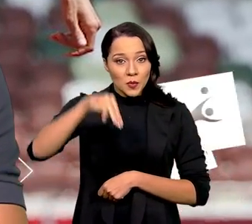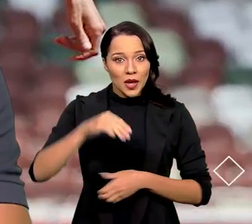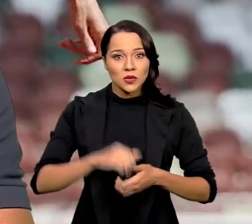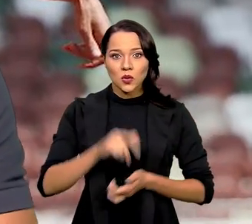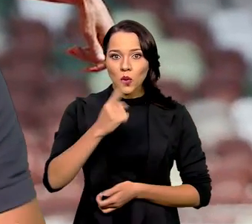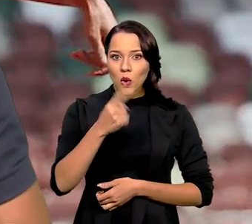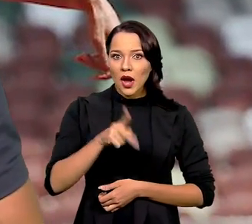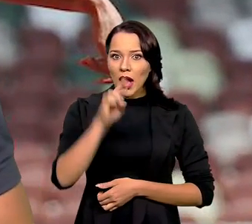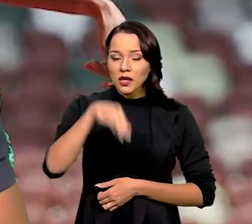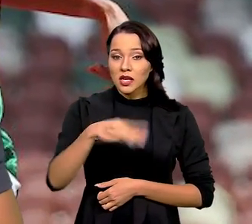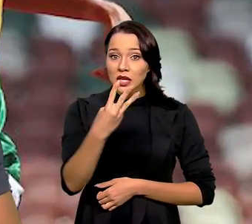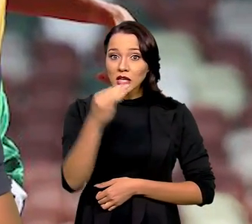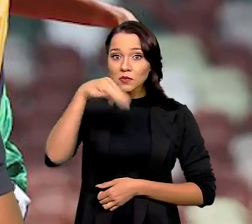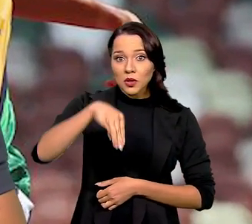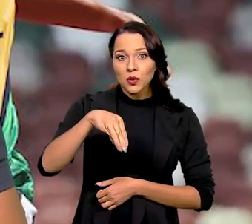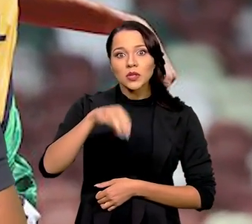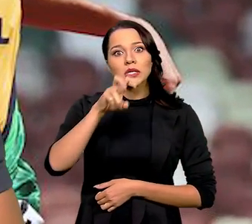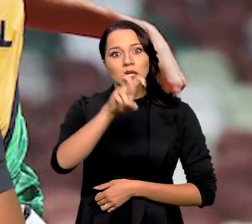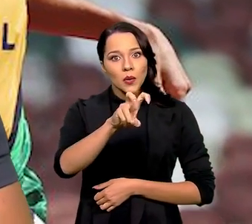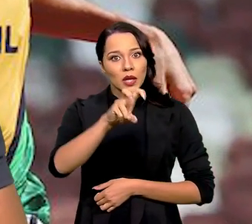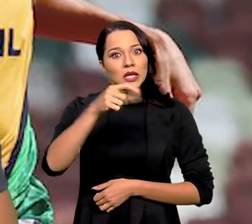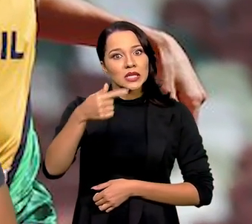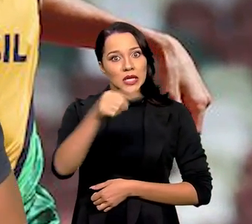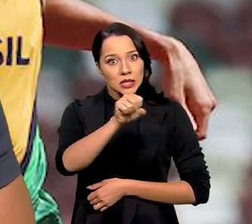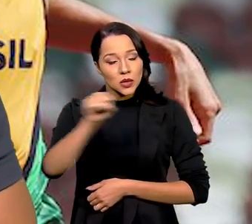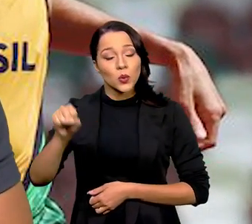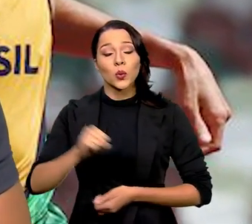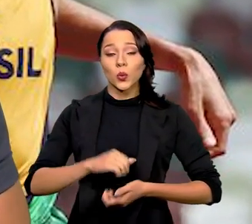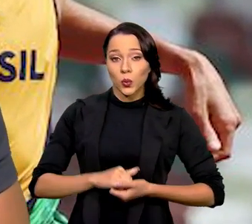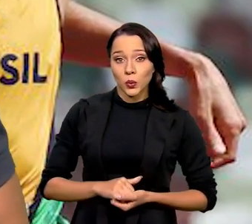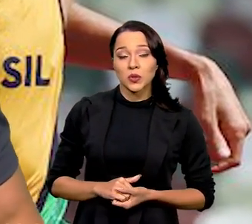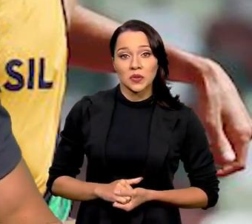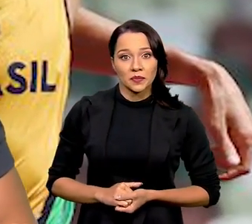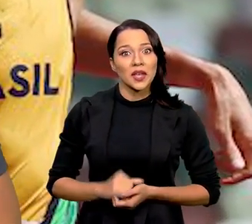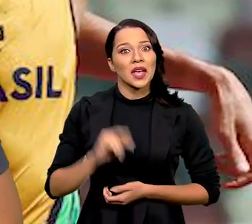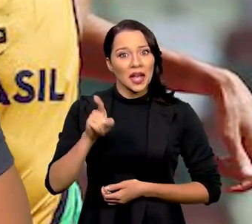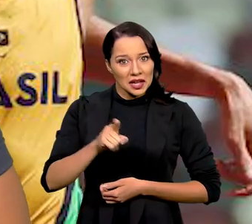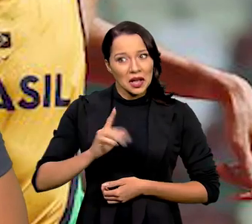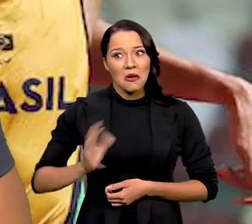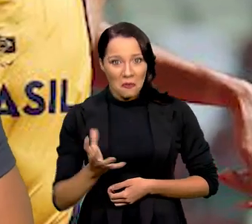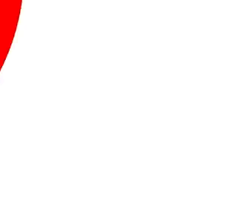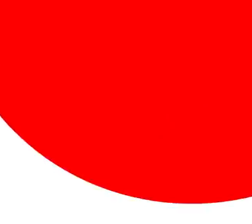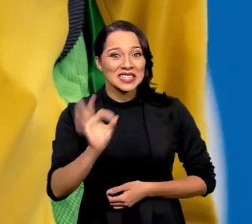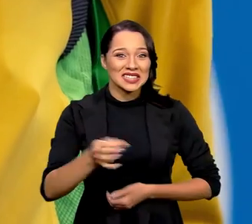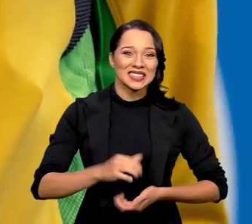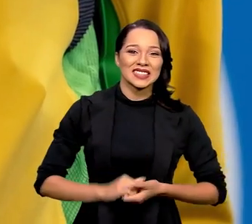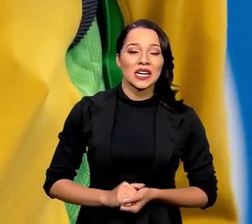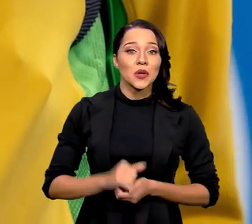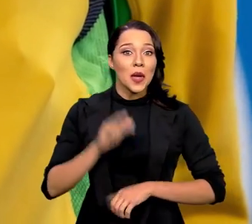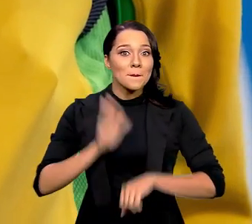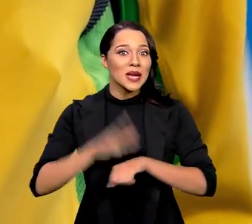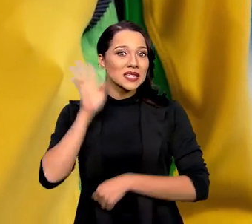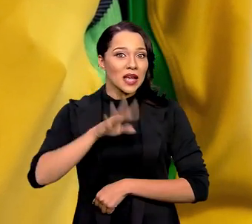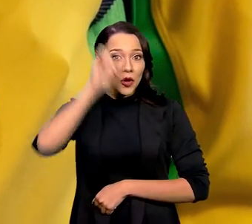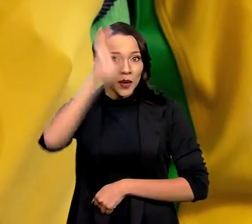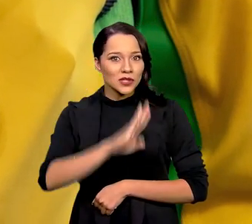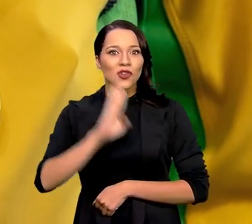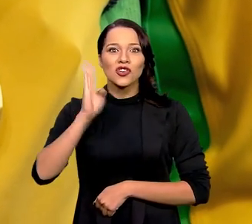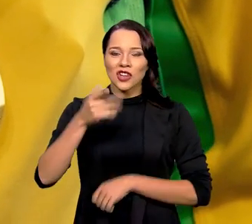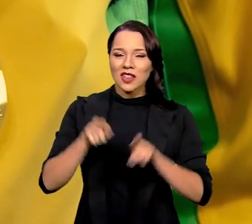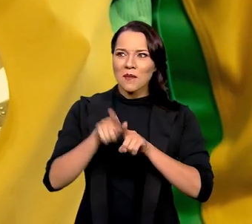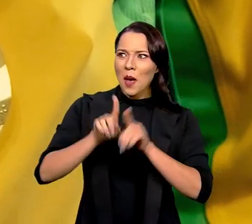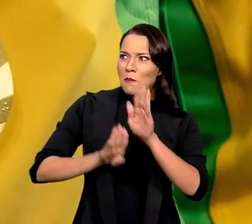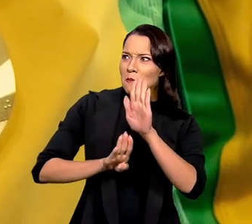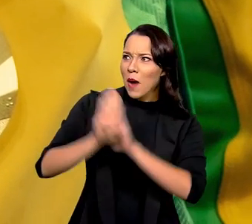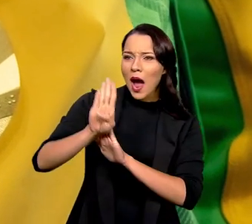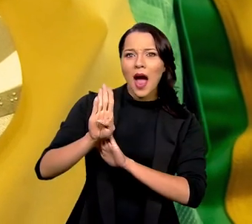,5 em 3 minutos e 57 segundos. Tava com pressa, cara, hein? E olha, o que é mais legal é que o Brasil já